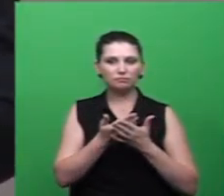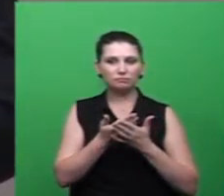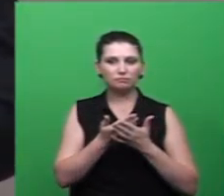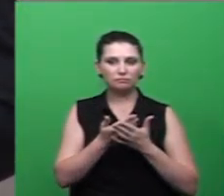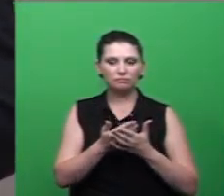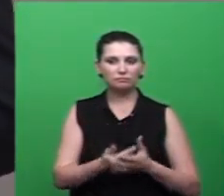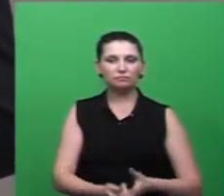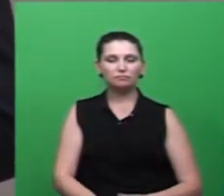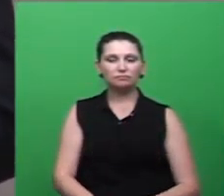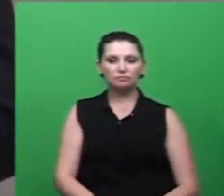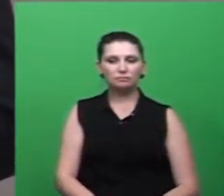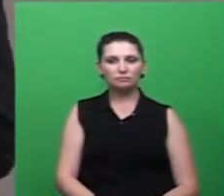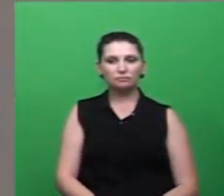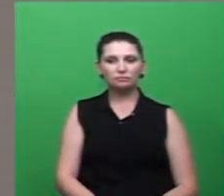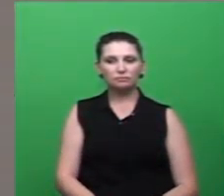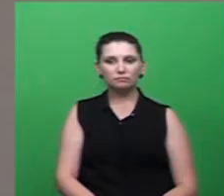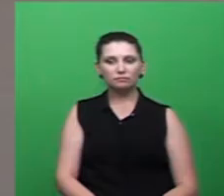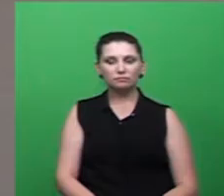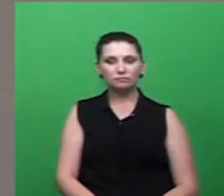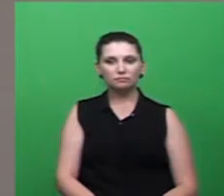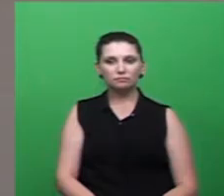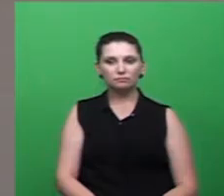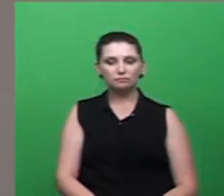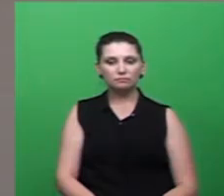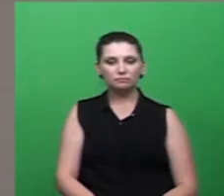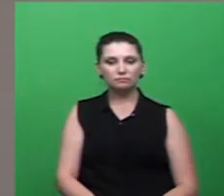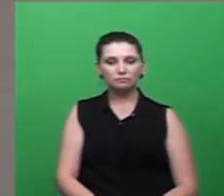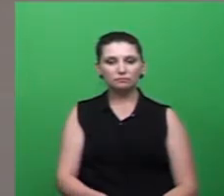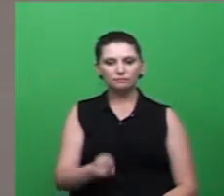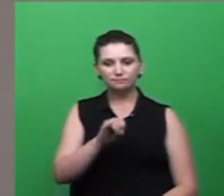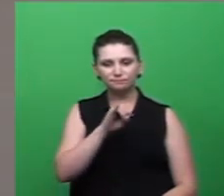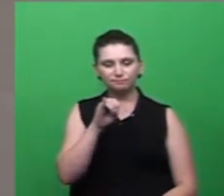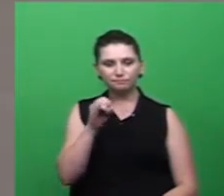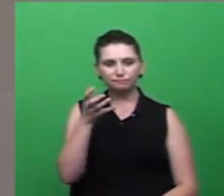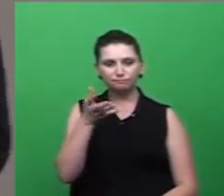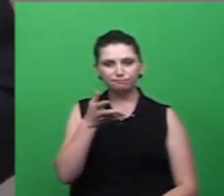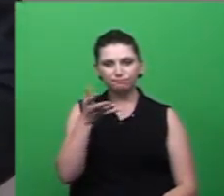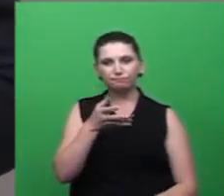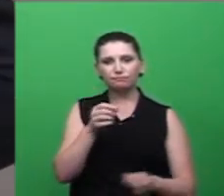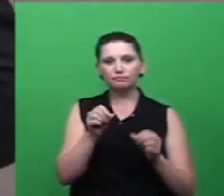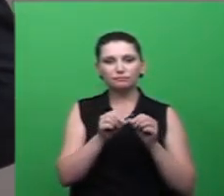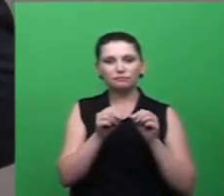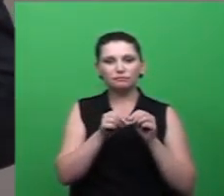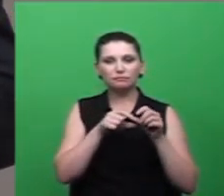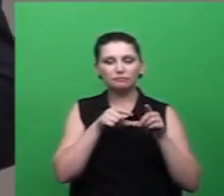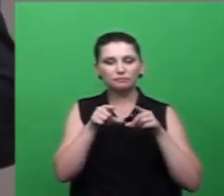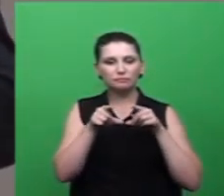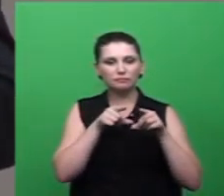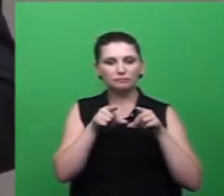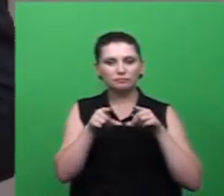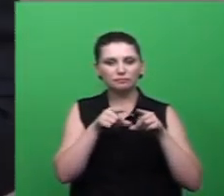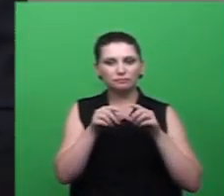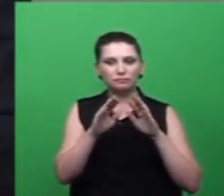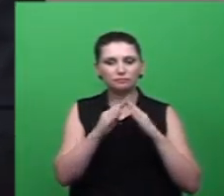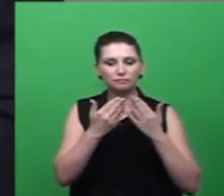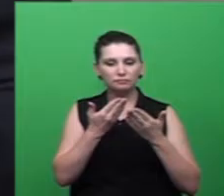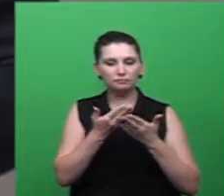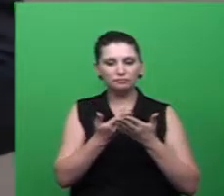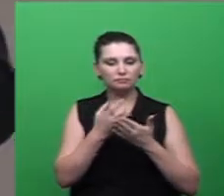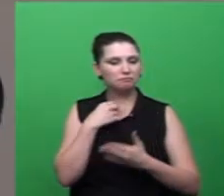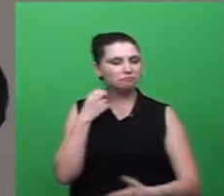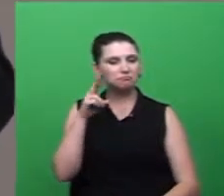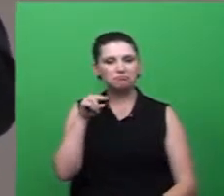que já teria sido feito esse trabalho de prevenção a Aedes nas escolas